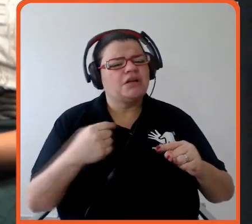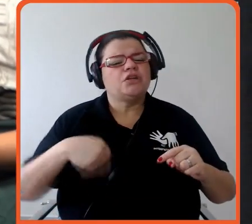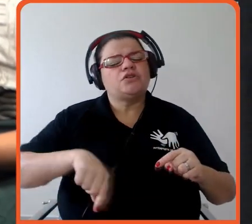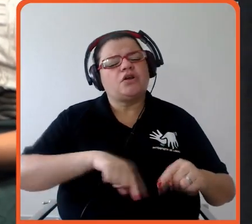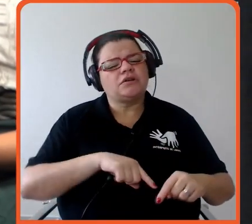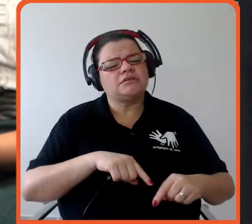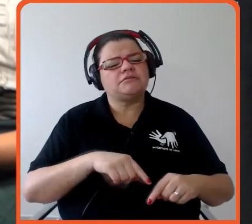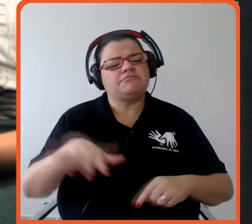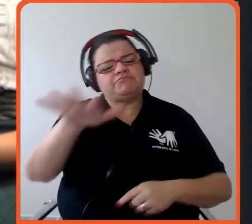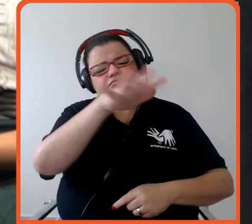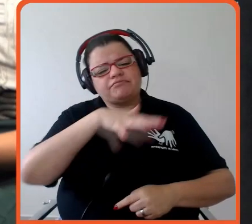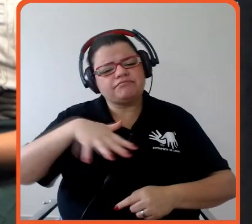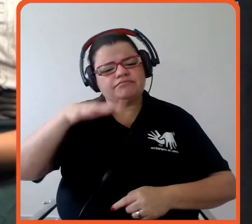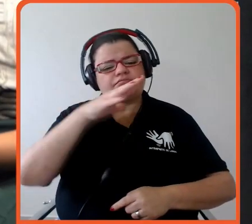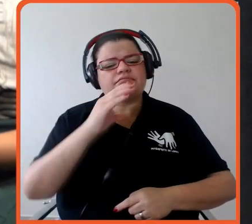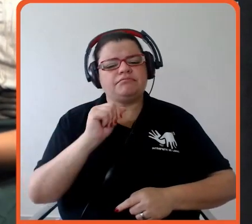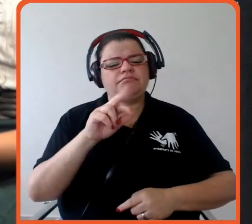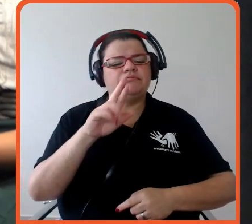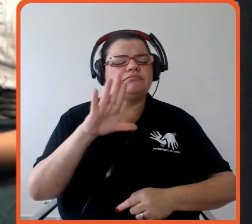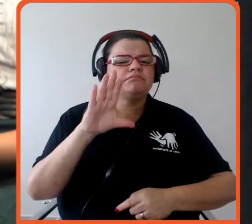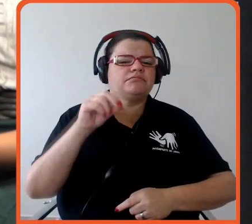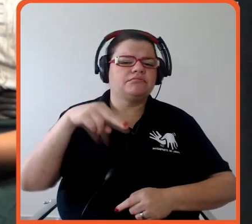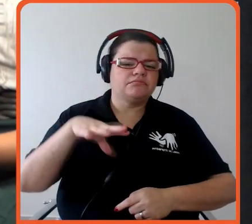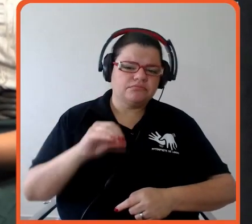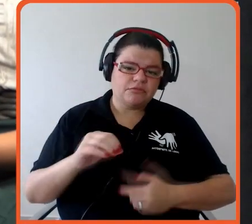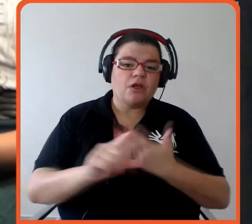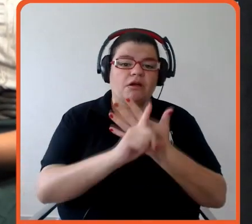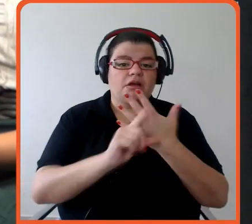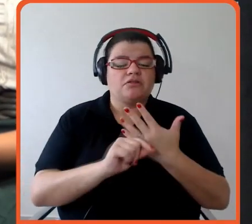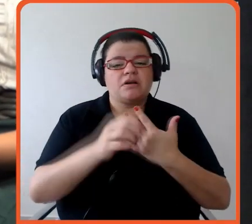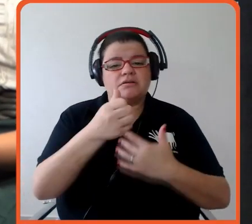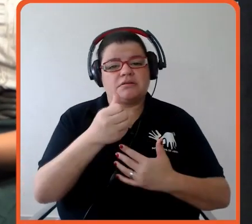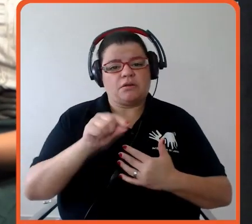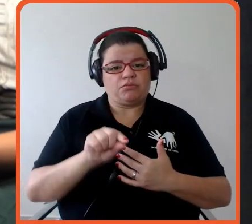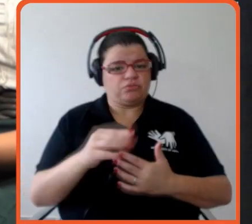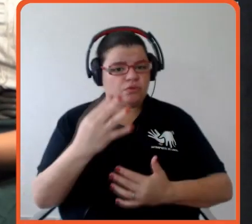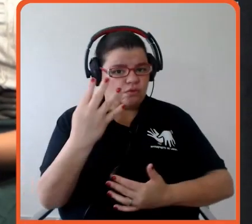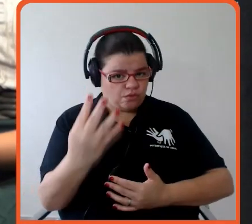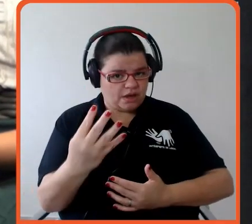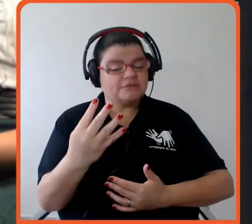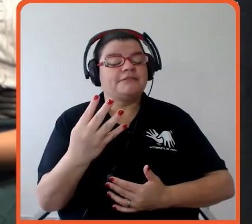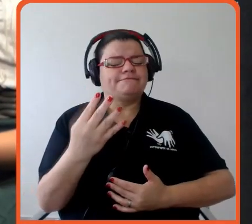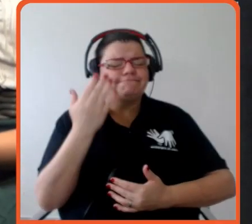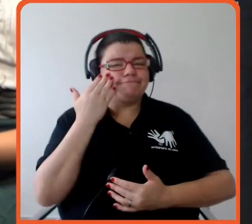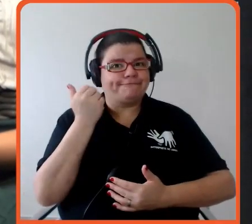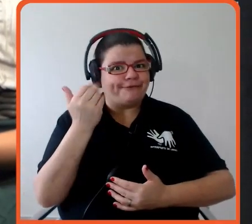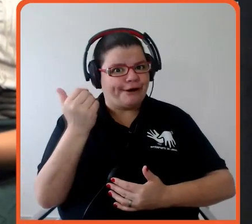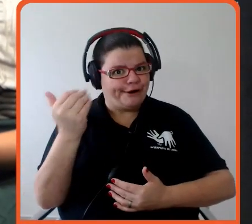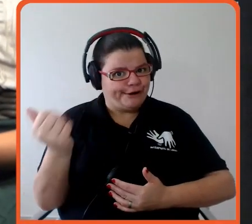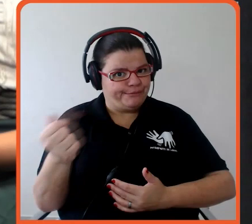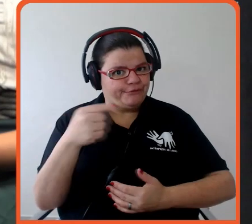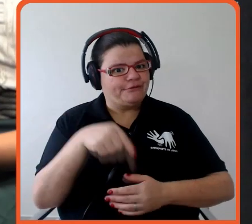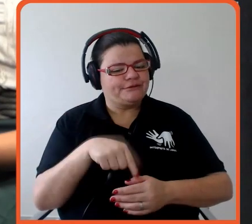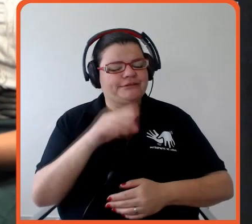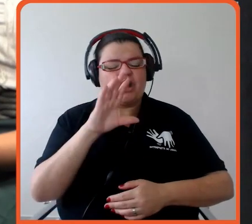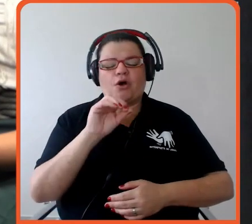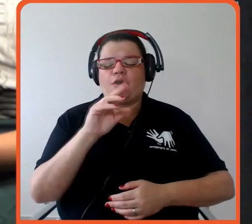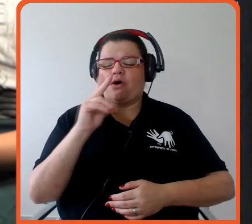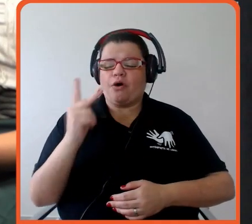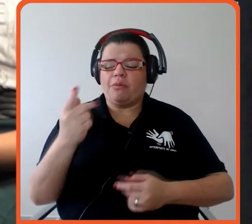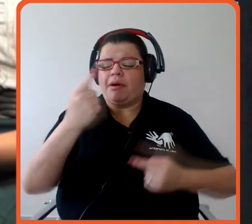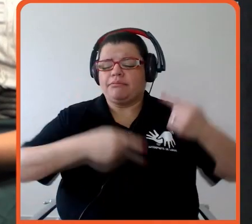então, o artigo ali, principalmente 6.4, né, e famoso 6.4 para quem estava na COP e tal e participando dessas